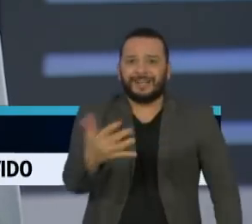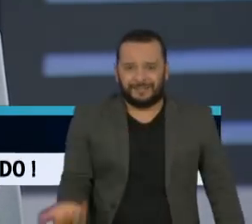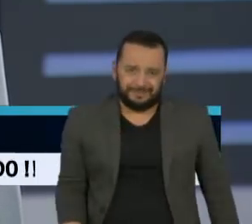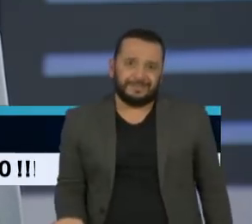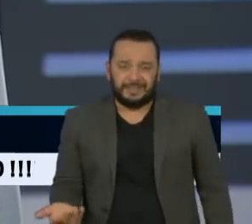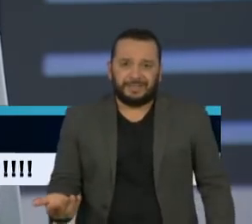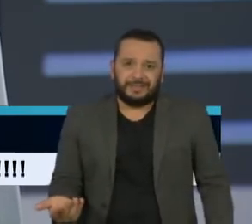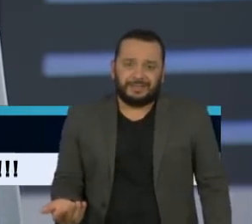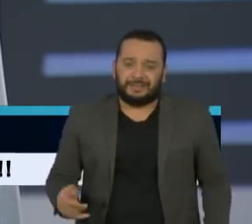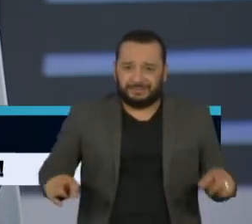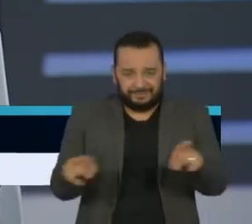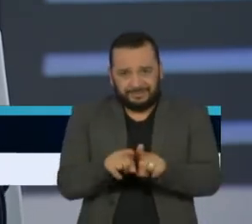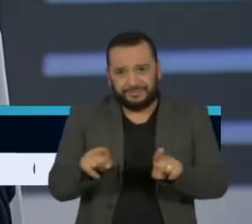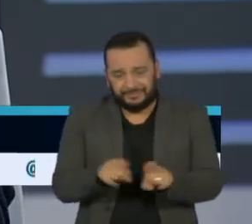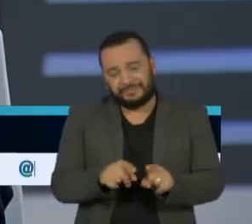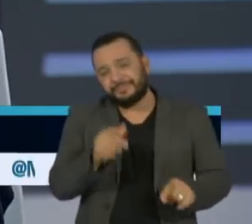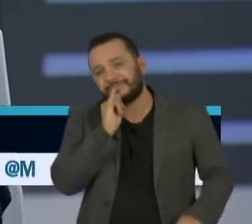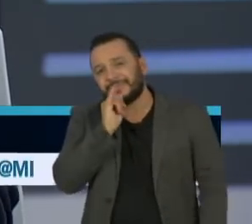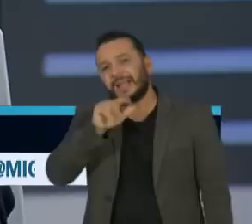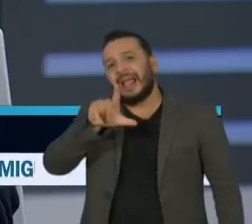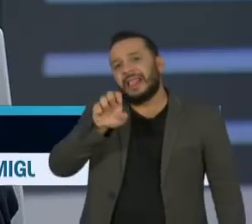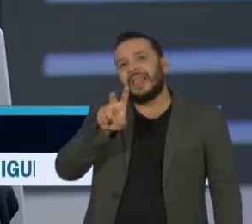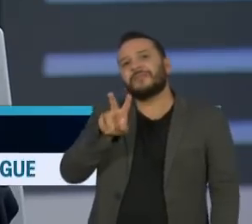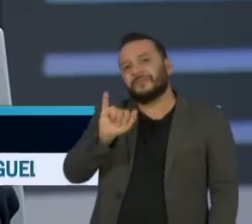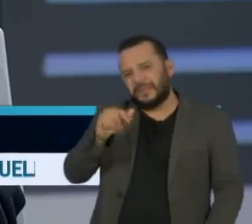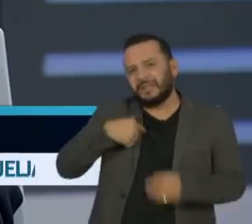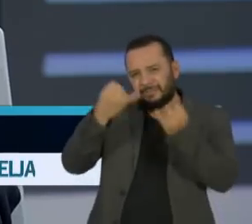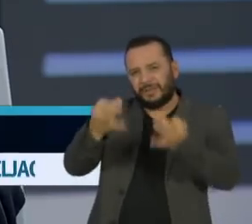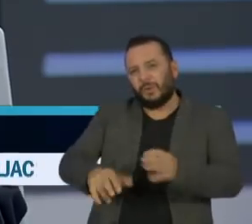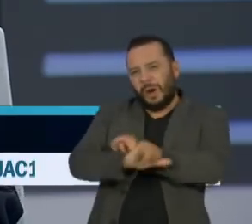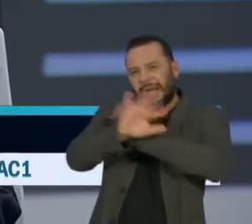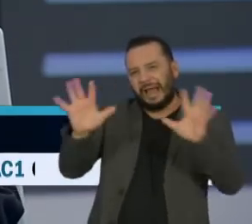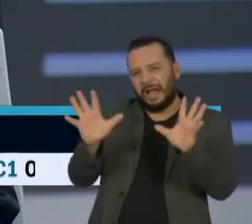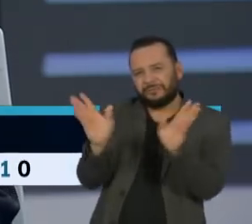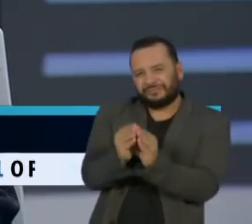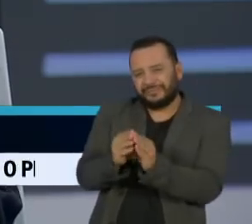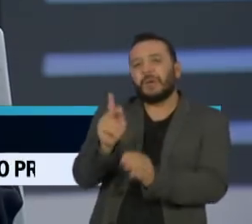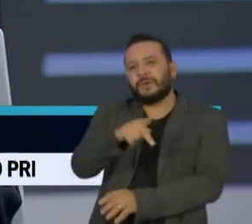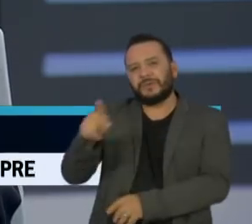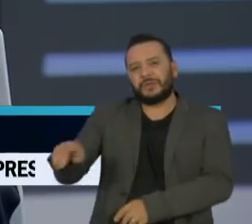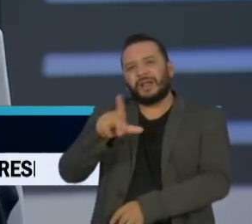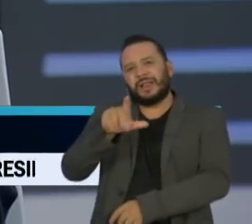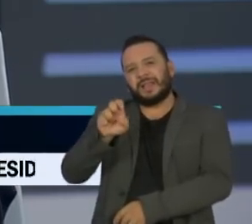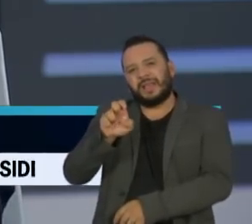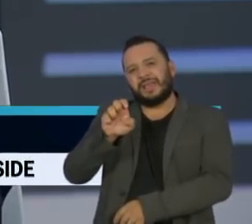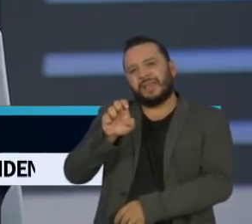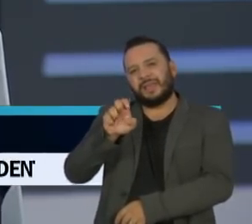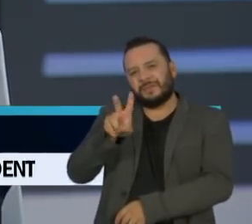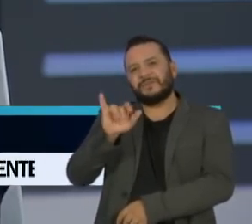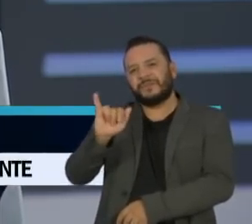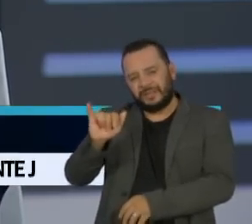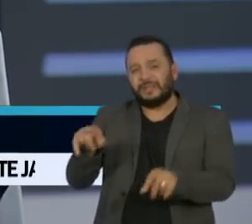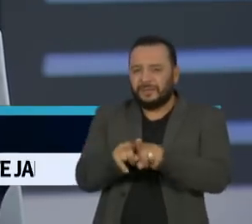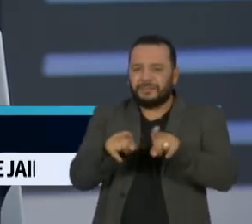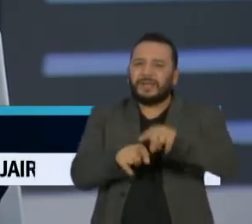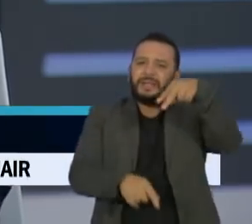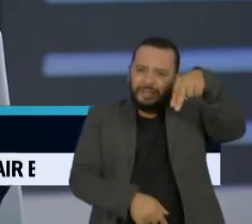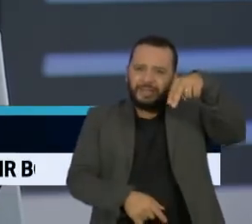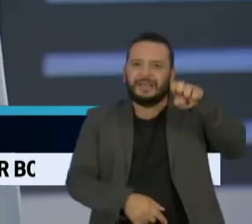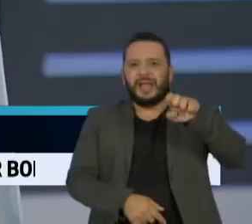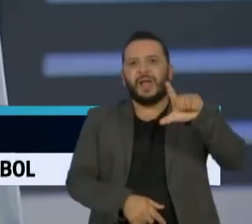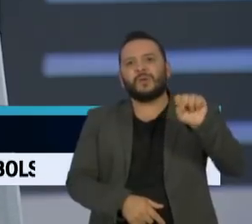Nelson Gouveia... Bom, o Levy falou tudo isso muito melhor que eu e mais curto, o professor Levy. E o Nelson Gouveia, ele mostra,